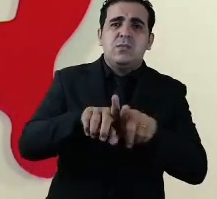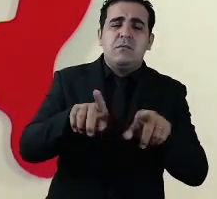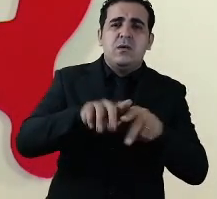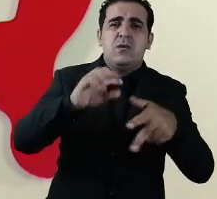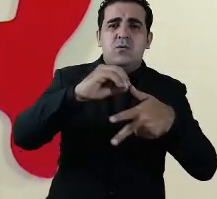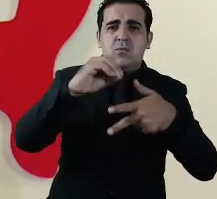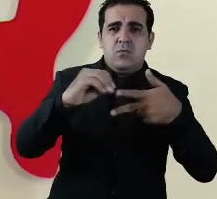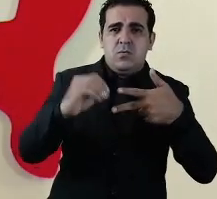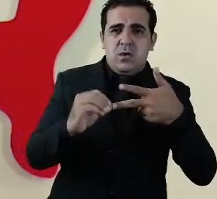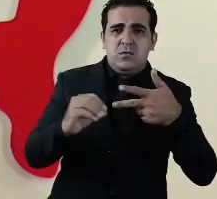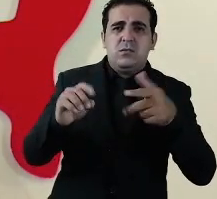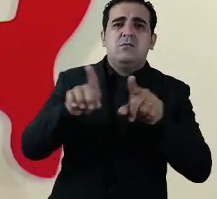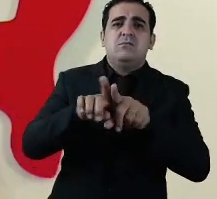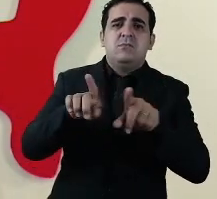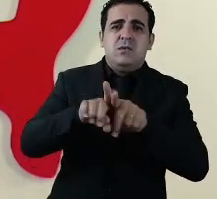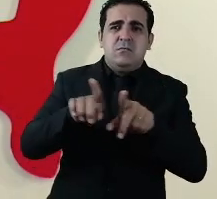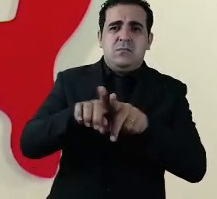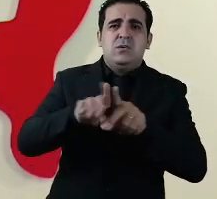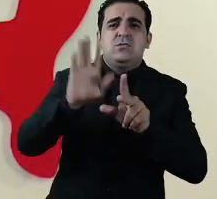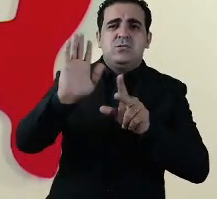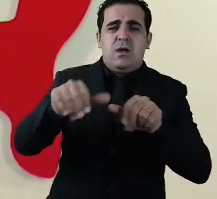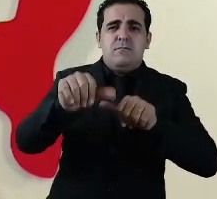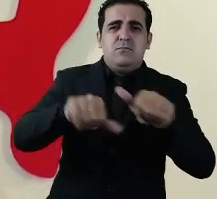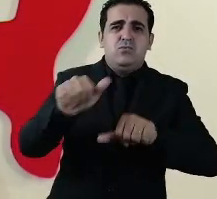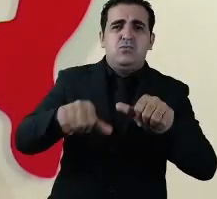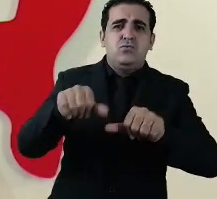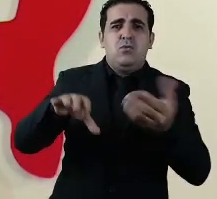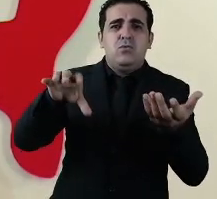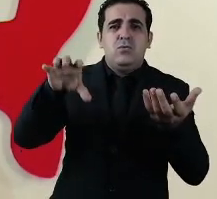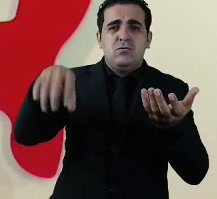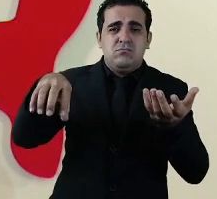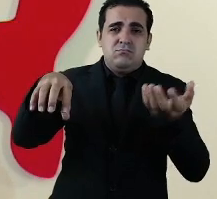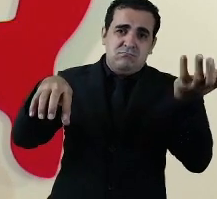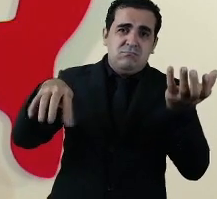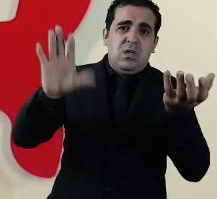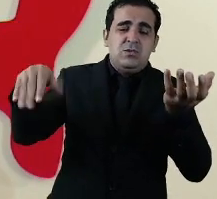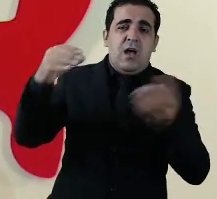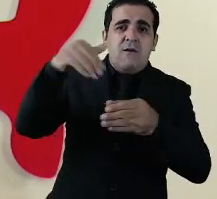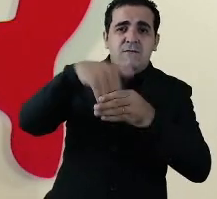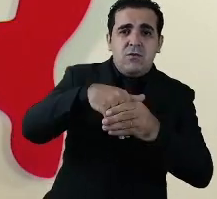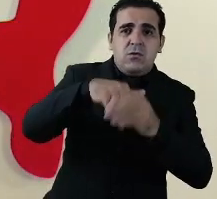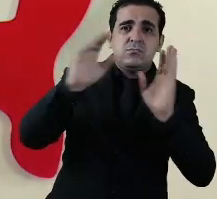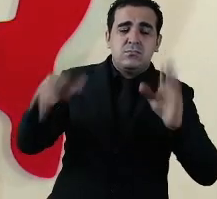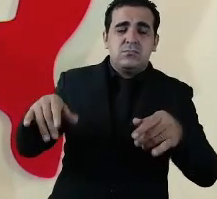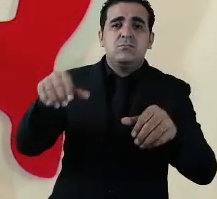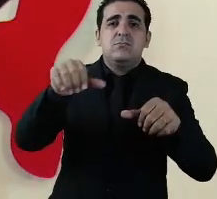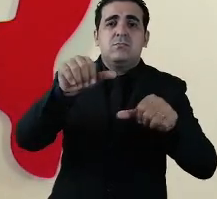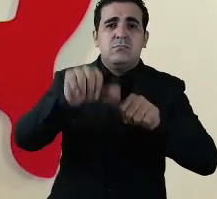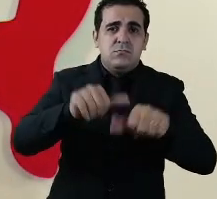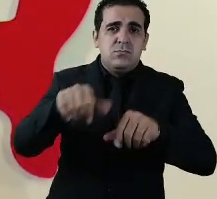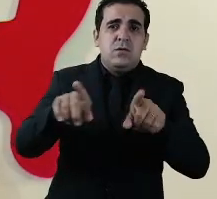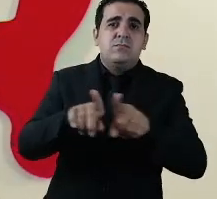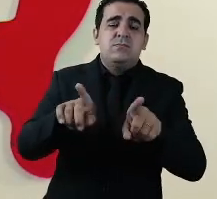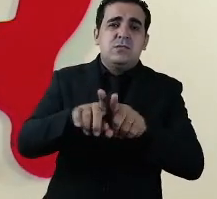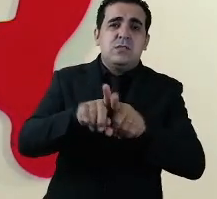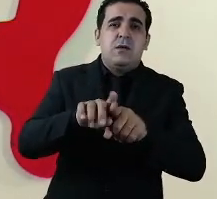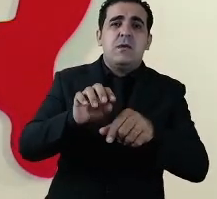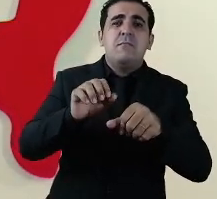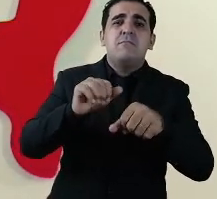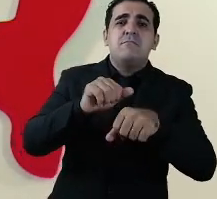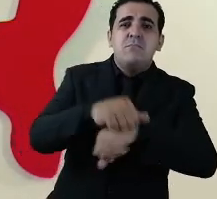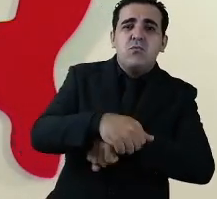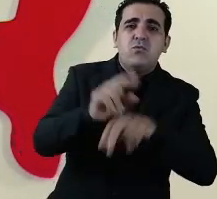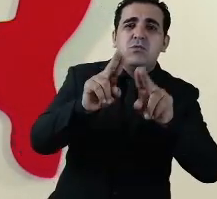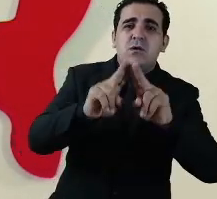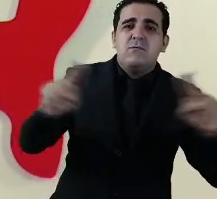em face de uma decisão do Congresso Nacional do Senado da Câmara isso muda também o calendário das universidades porque